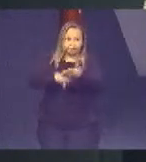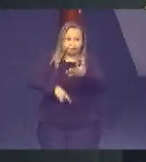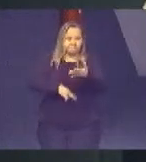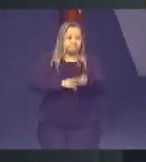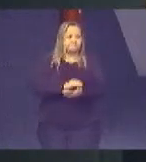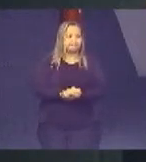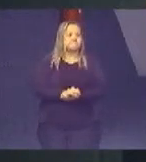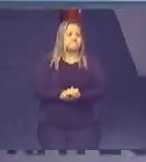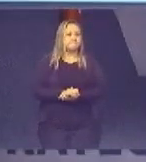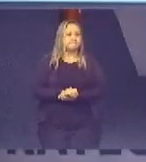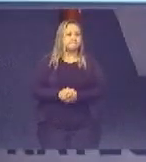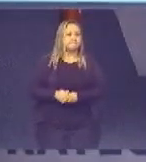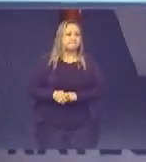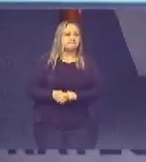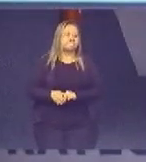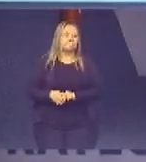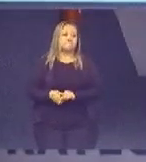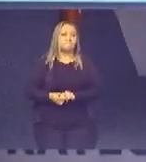A próxima.